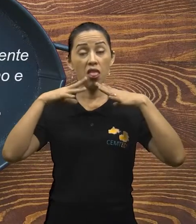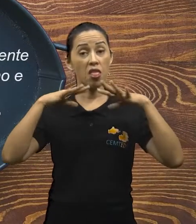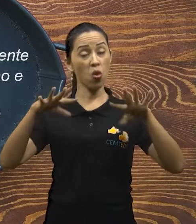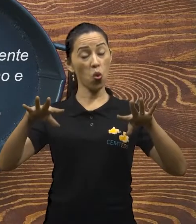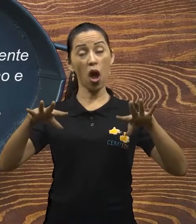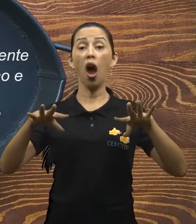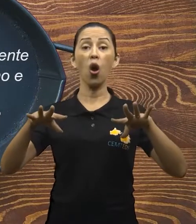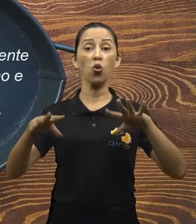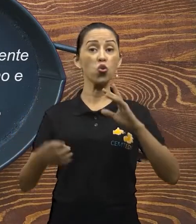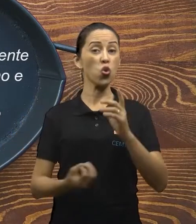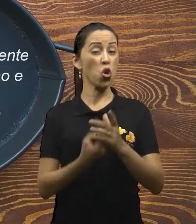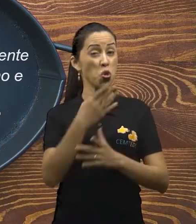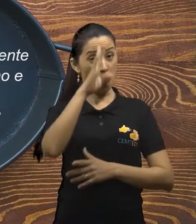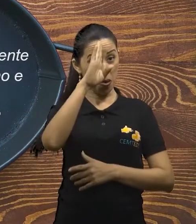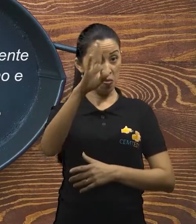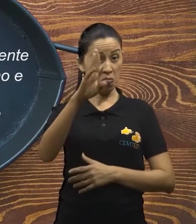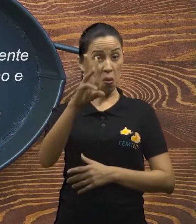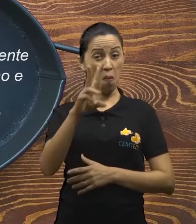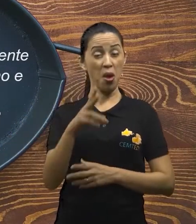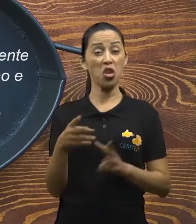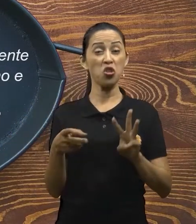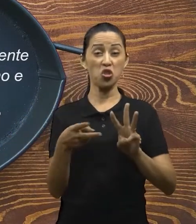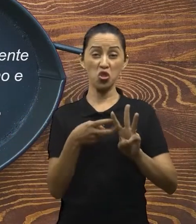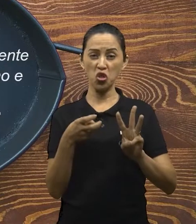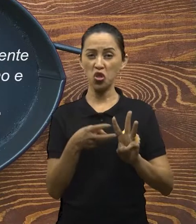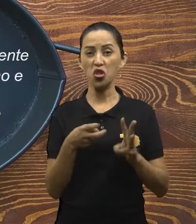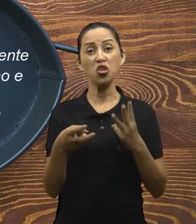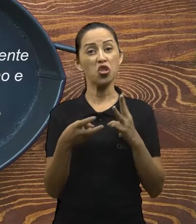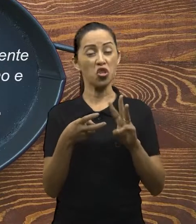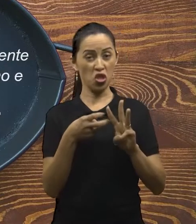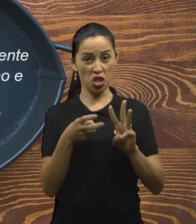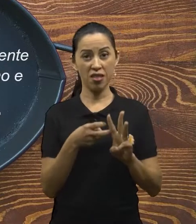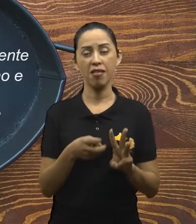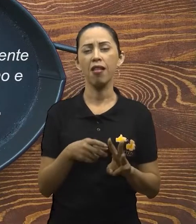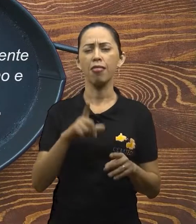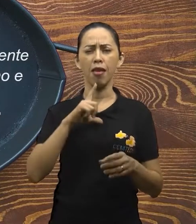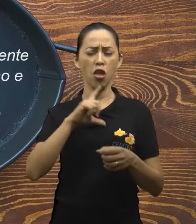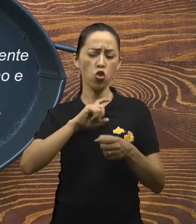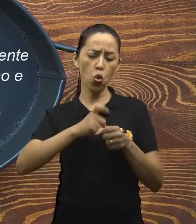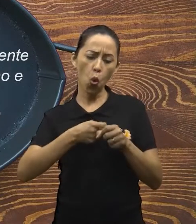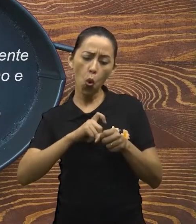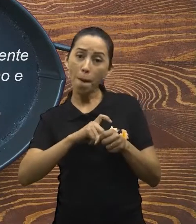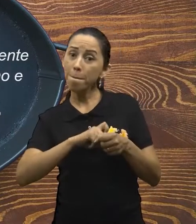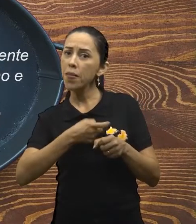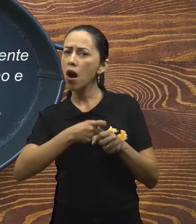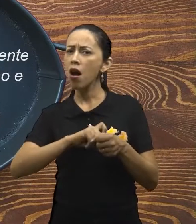Tucumã, pupunha, xiscaboquinho e peixe são algumas iguarias do local.